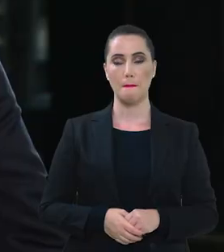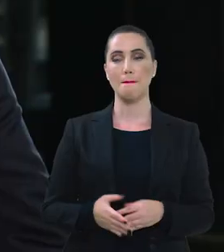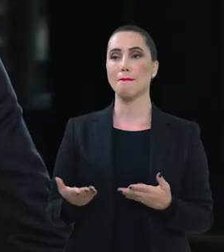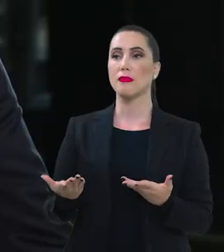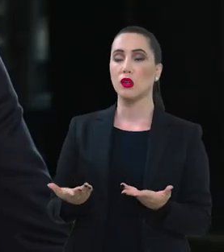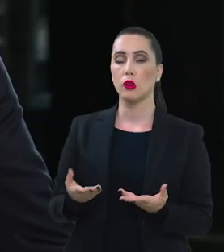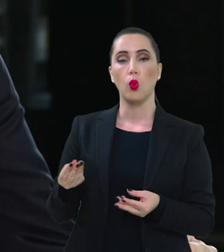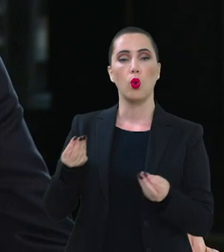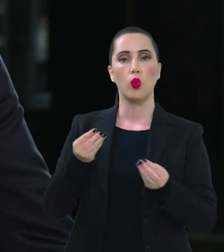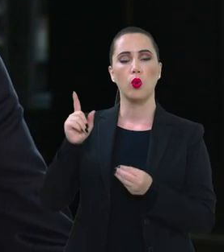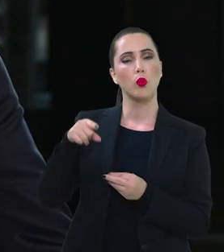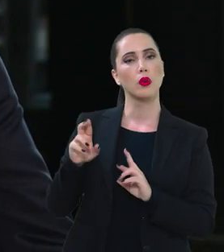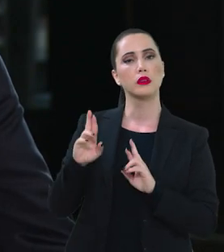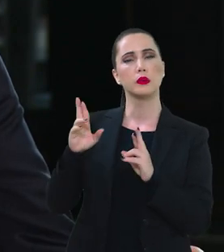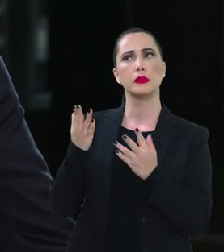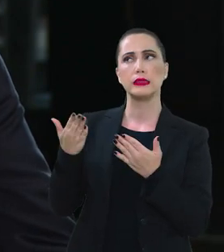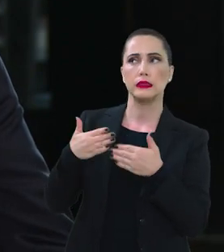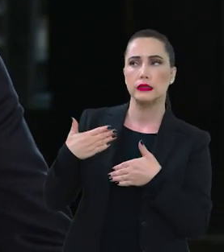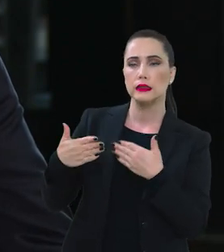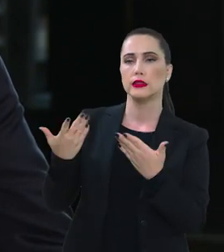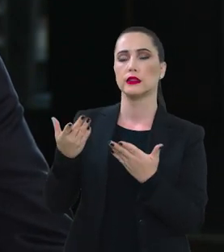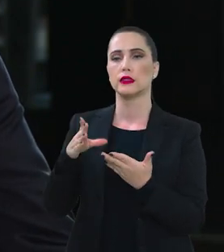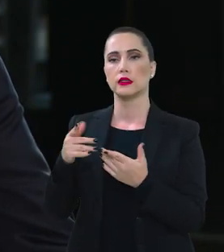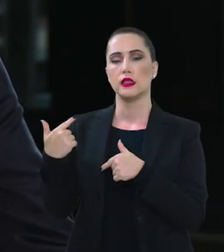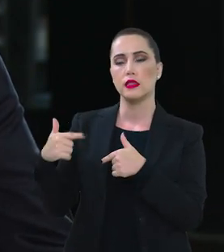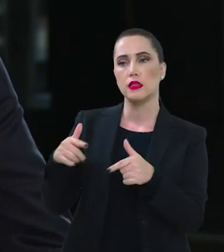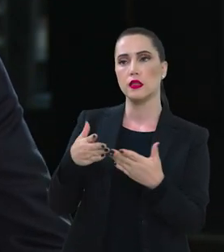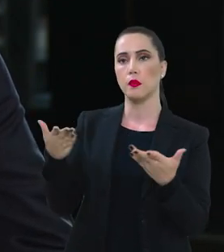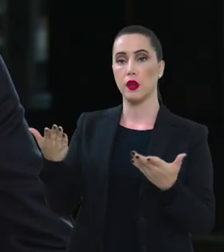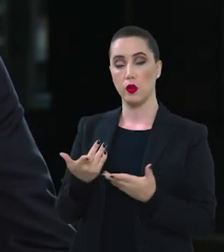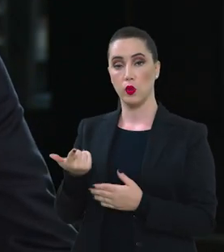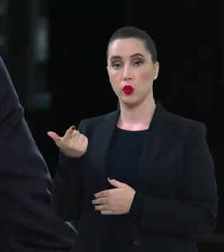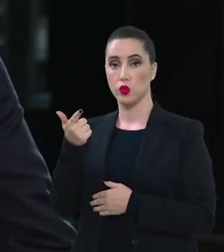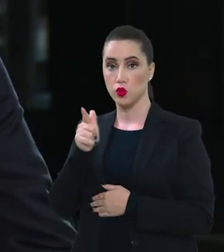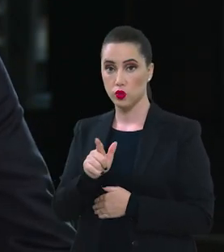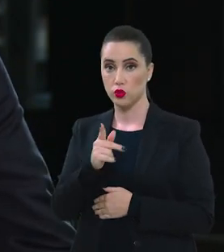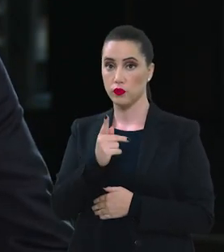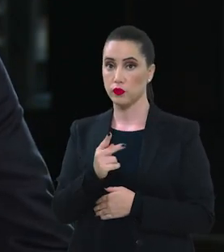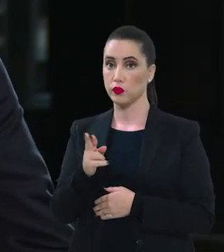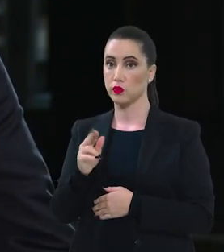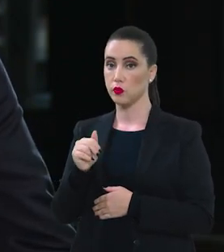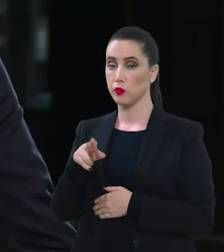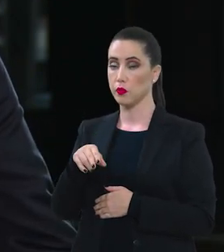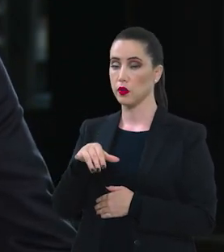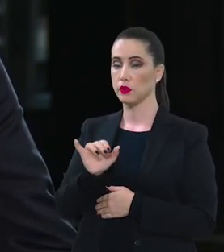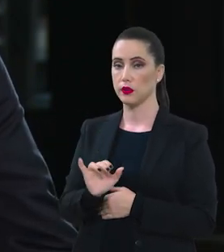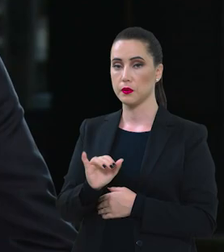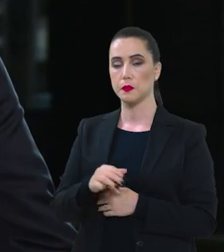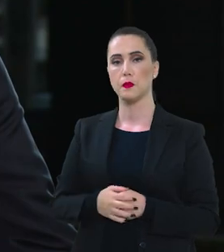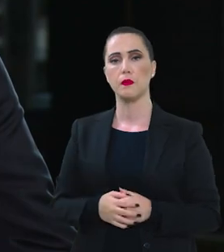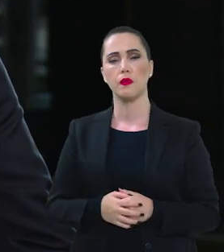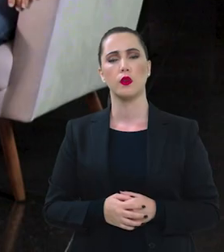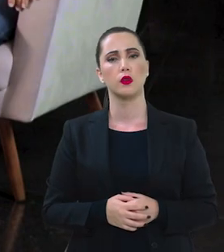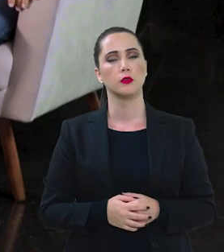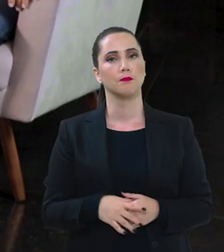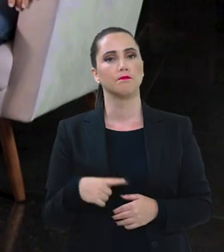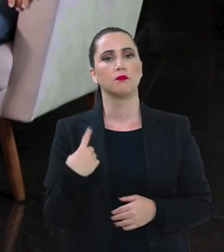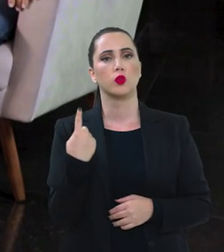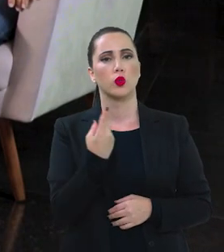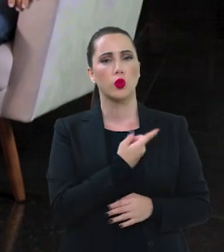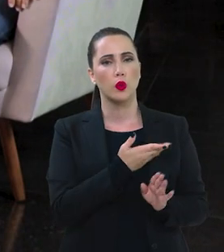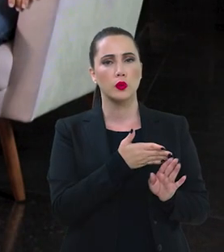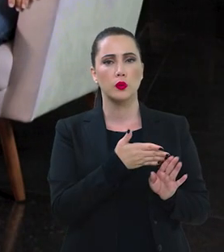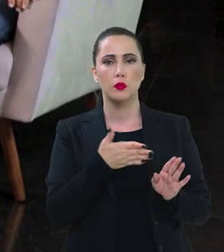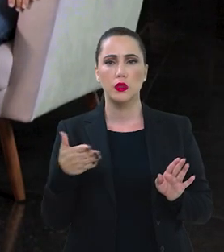Tamiris, como é que é a expectativa em relação a essa retomada do Pronace? Acho que